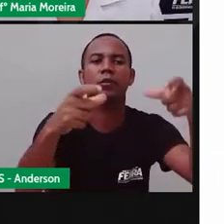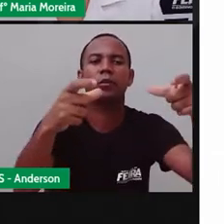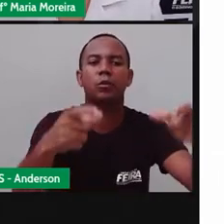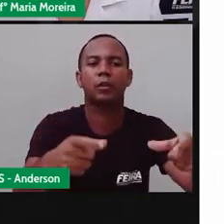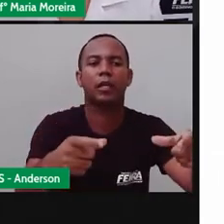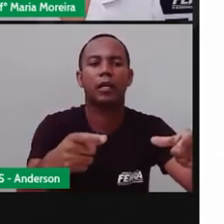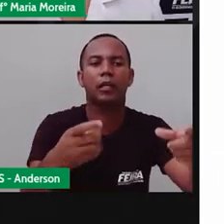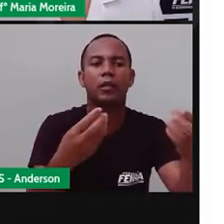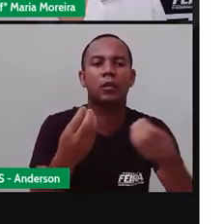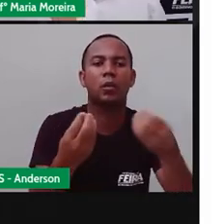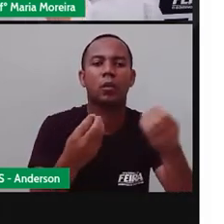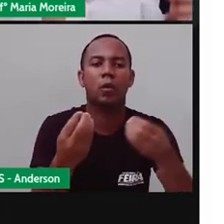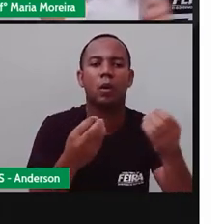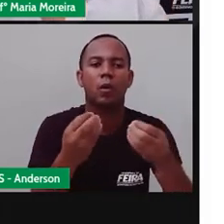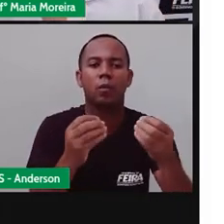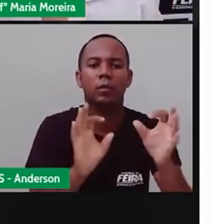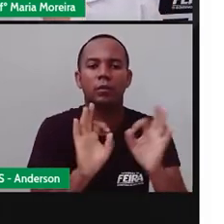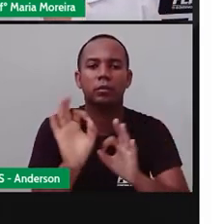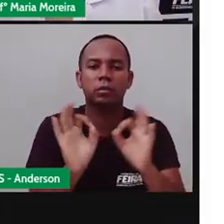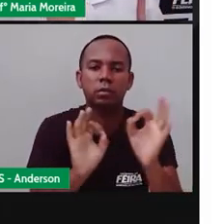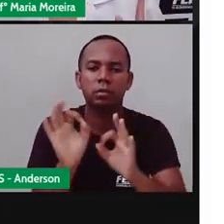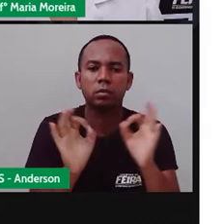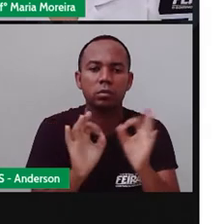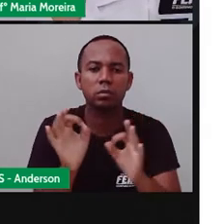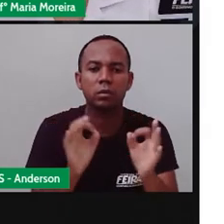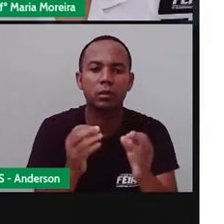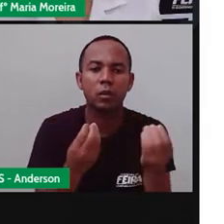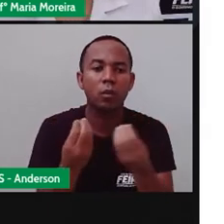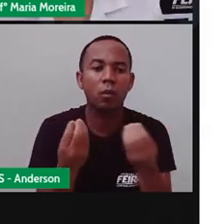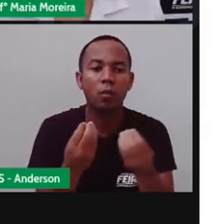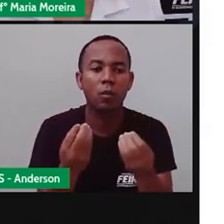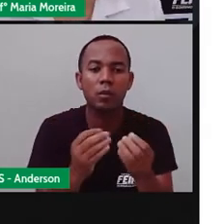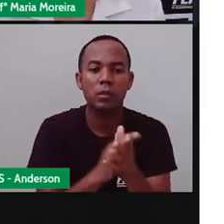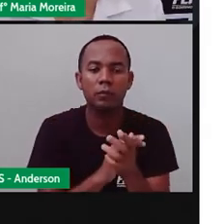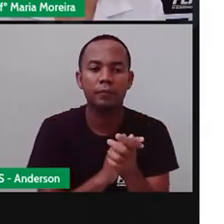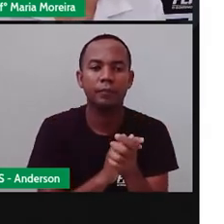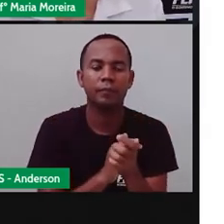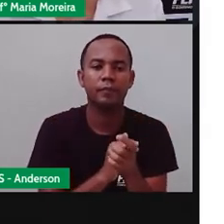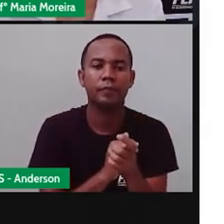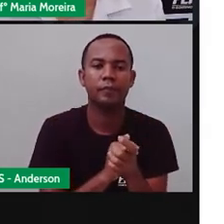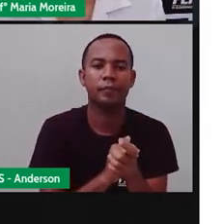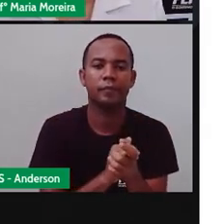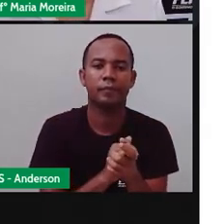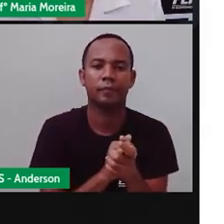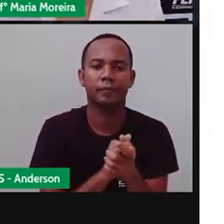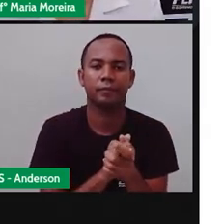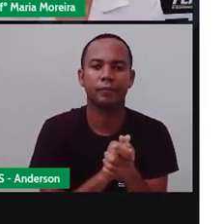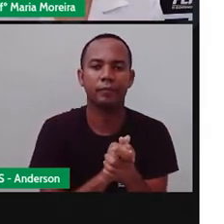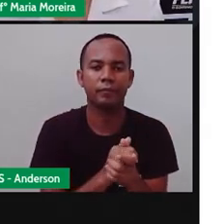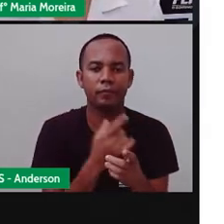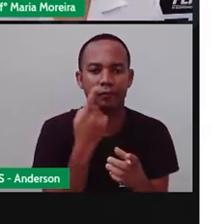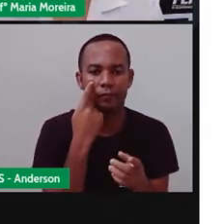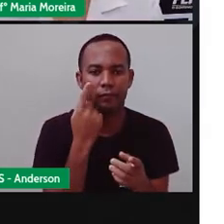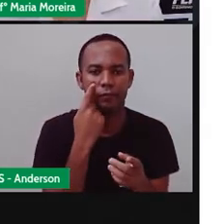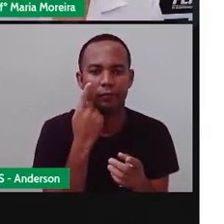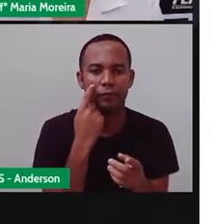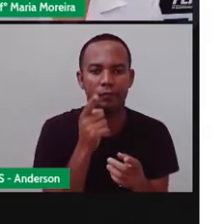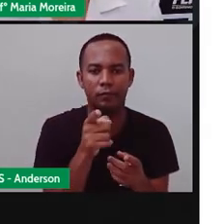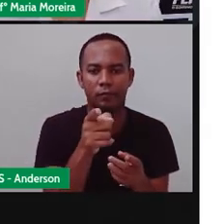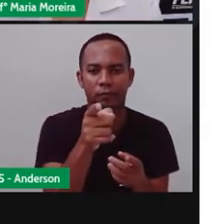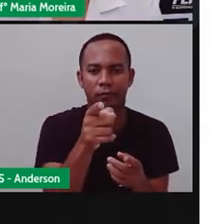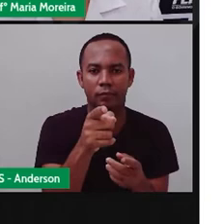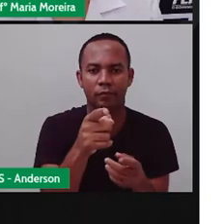Pois é. Os meninos e as meninas irão aprender agora os tipos de bairro. Olha o transbordo das cidades